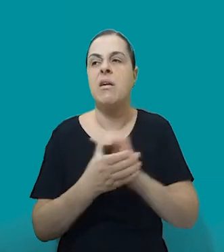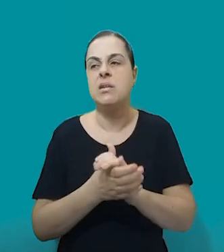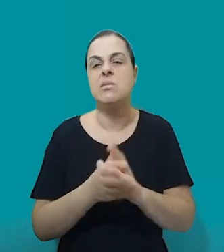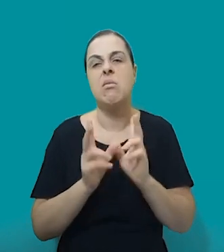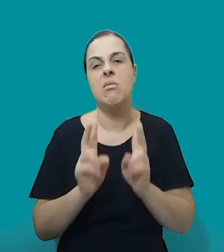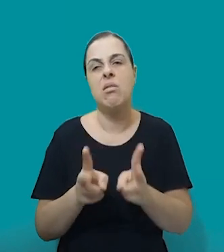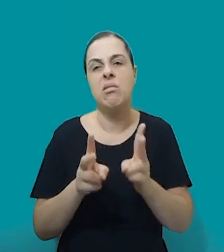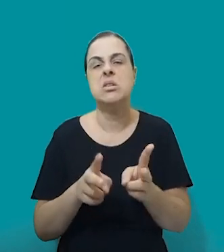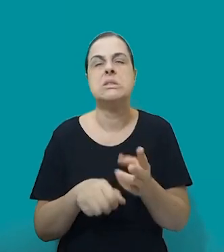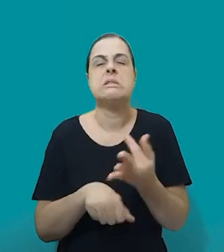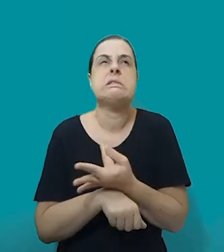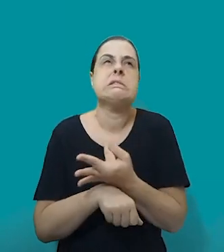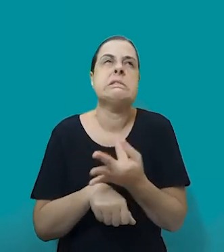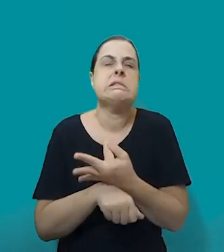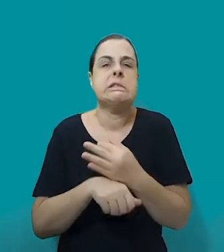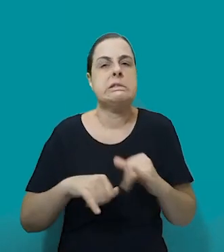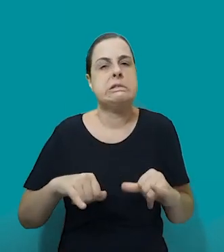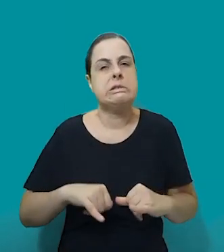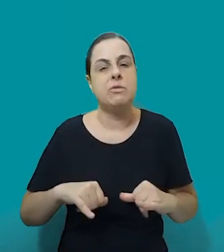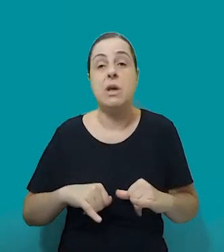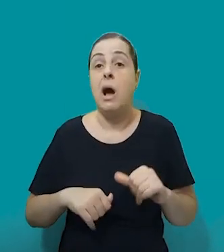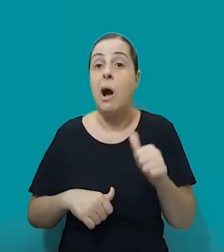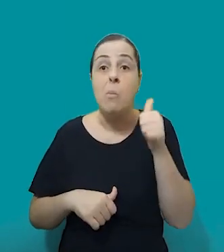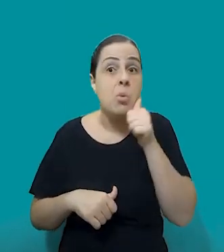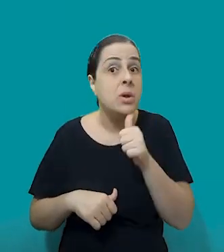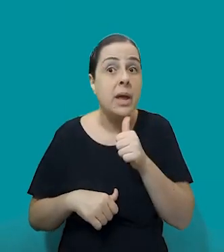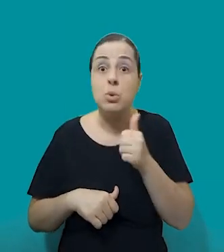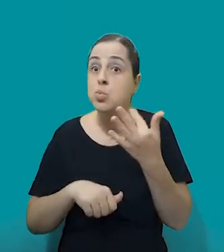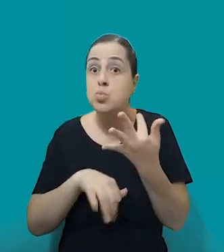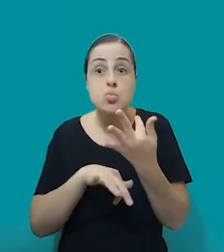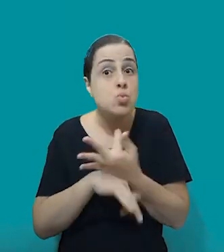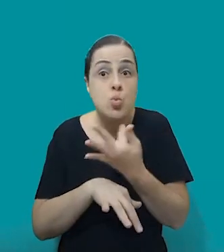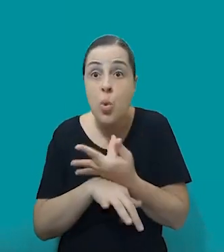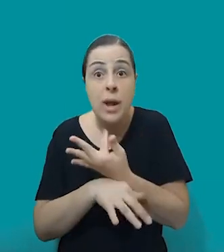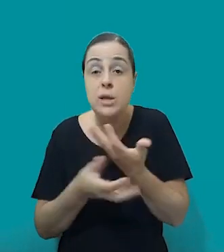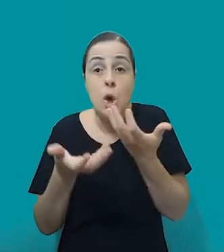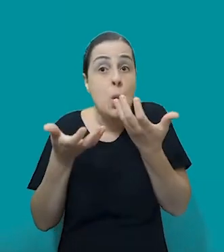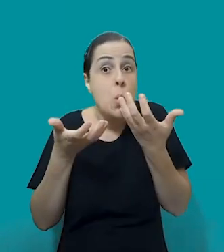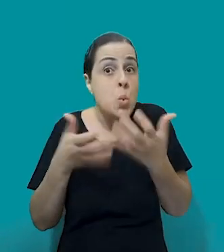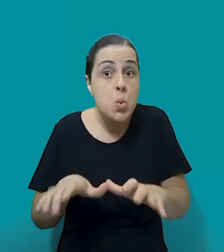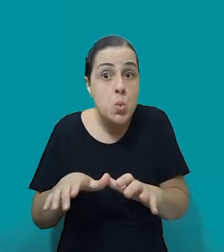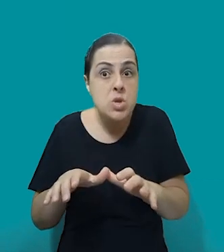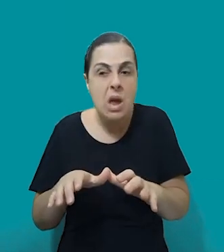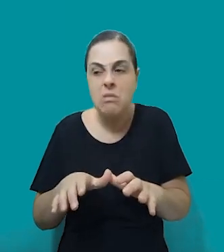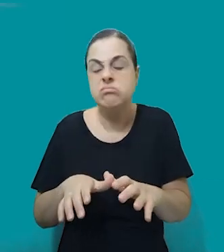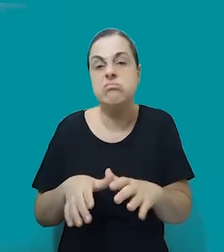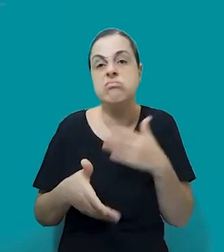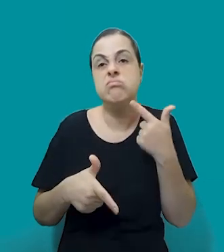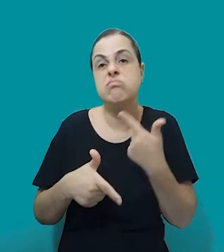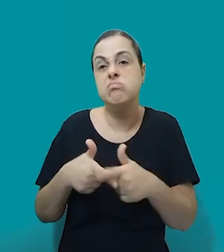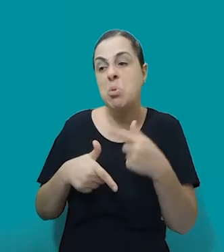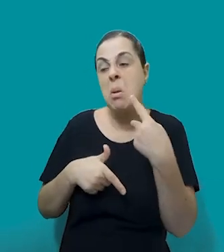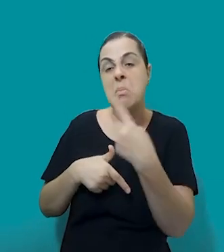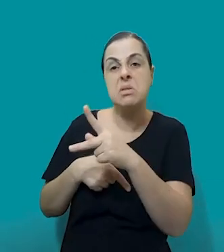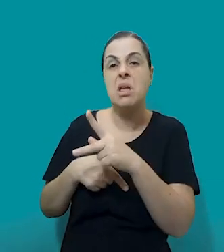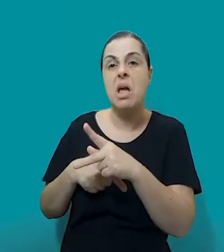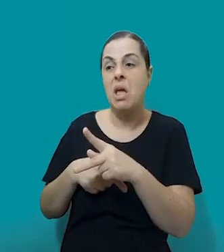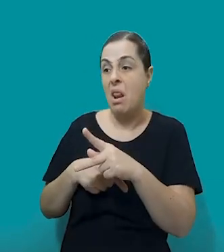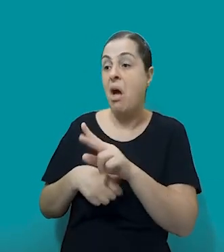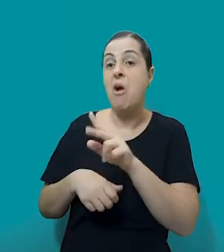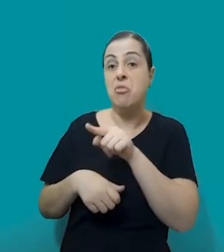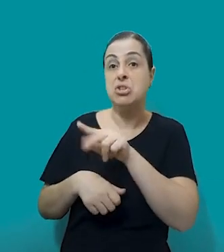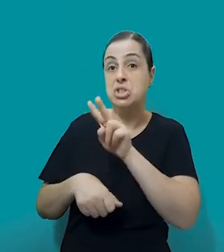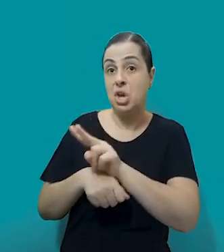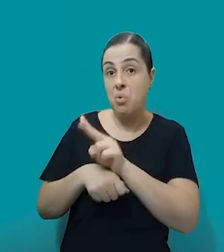eventualmente, ela não conseguir mais manter aquele relacionamento, que, então, ela que, pelo menos, fique com os filhos, né? Qual é o papel